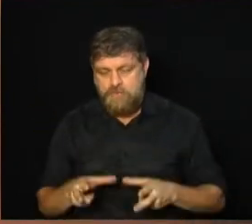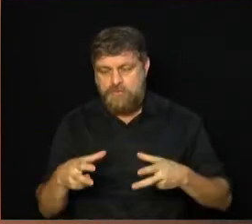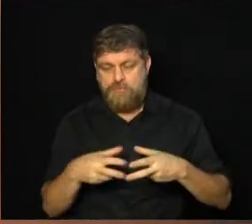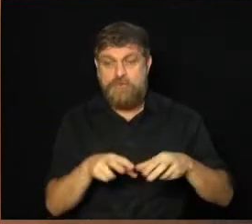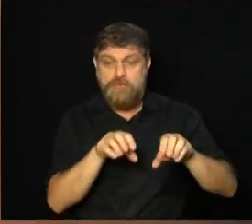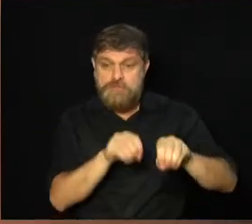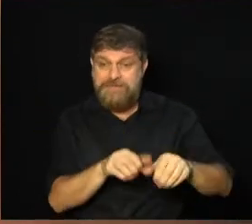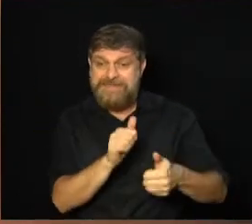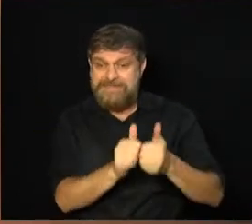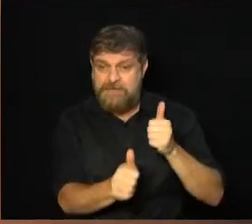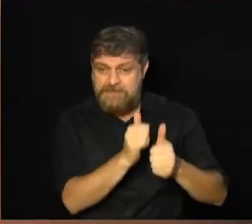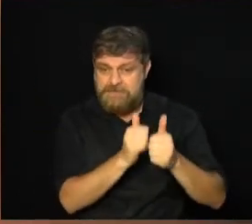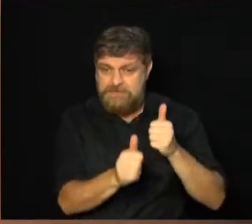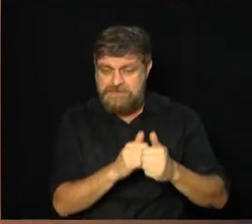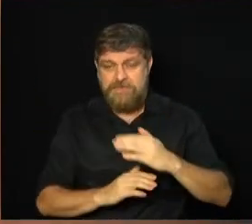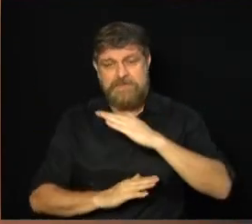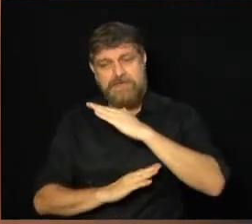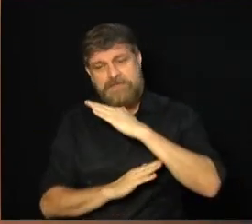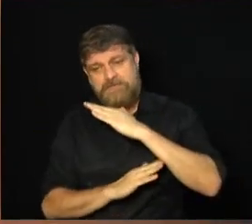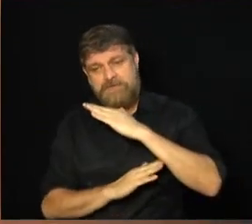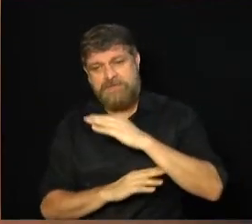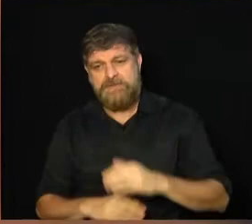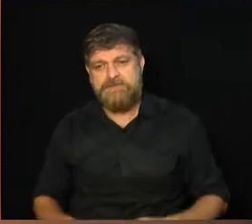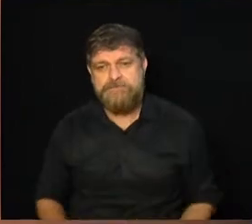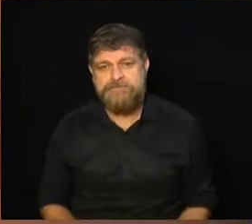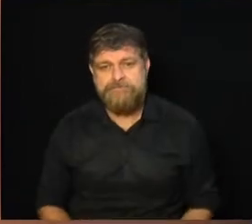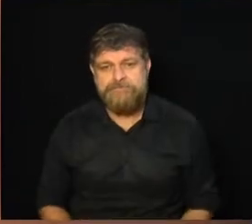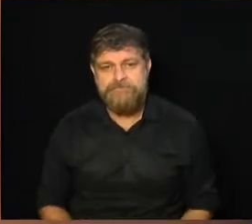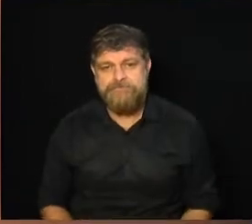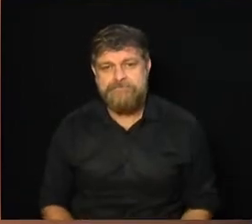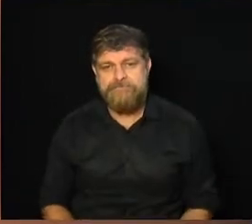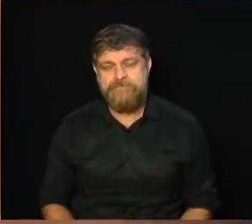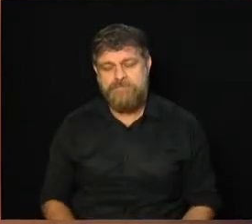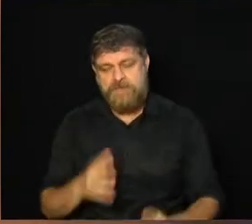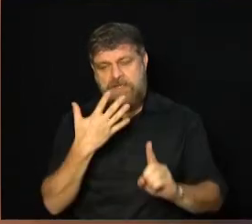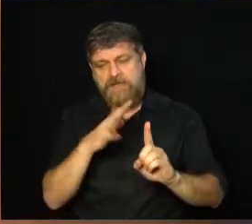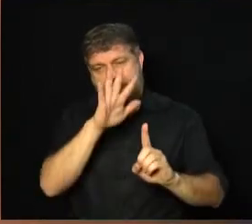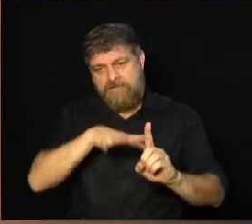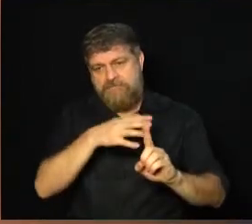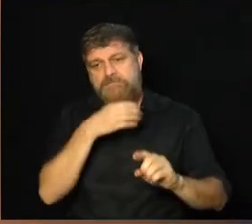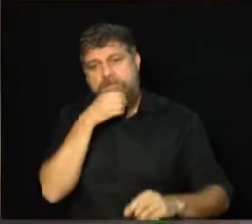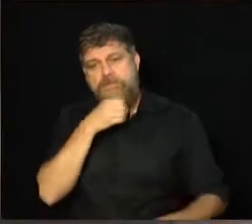Educação e Esportes da Câmara Municipal de Campinas. Viva Paulo Freire!